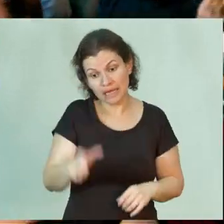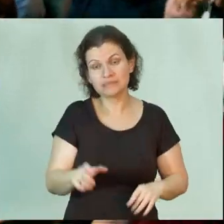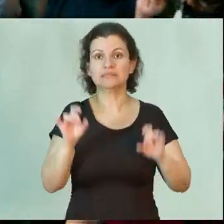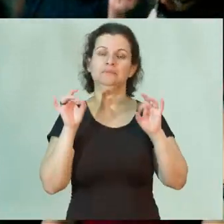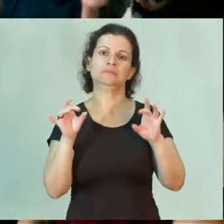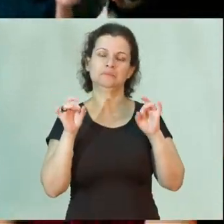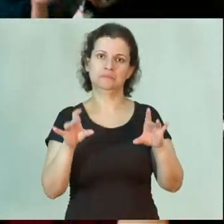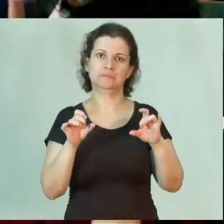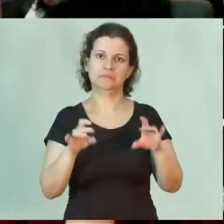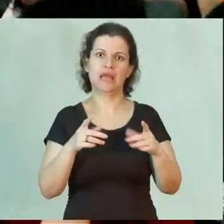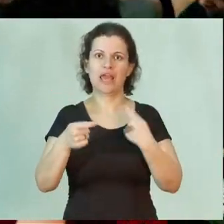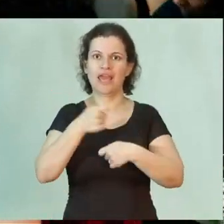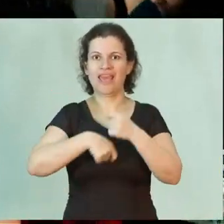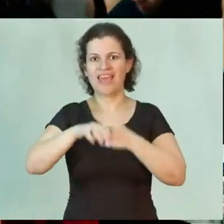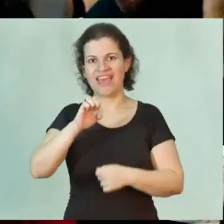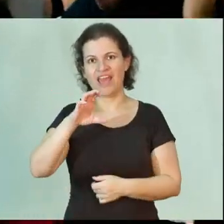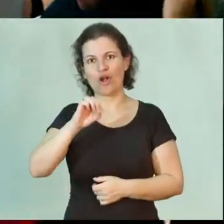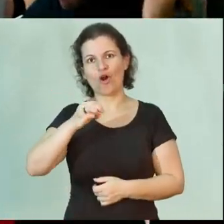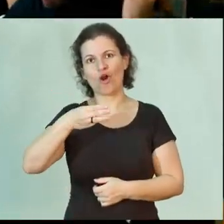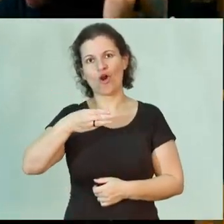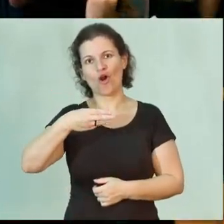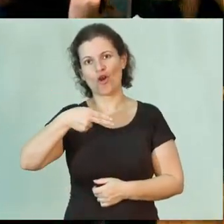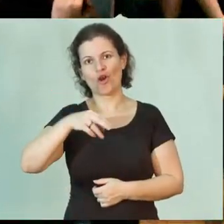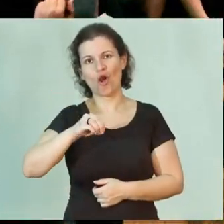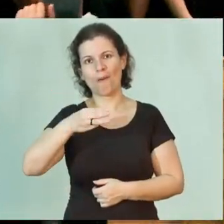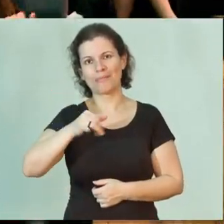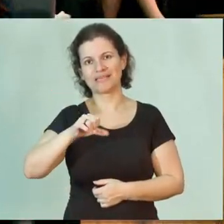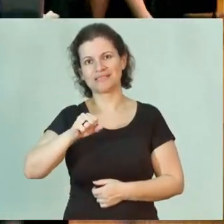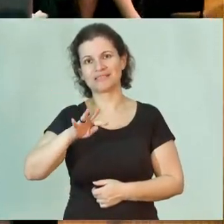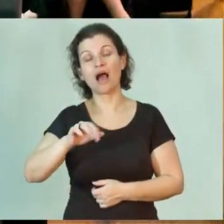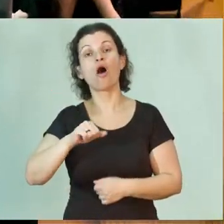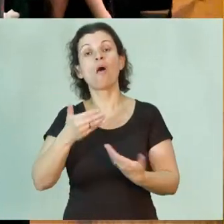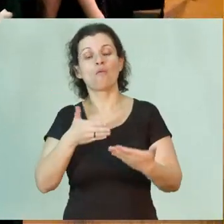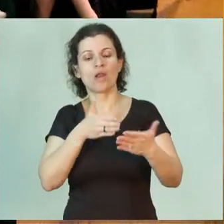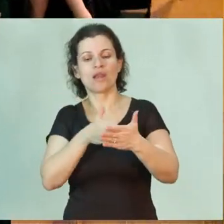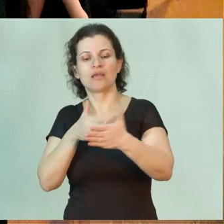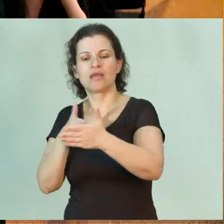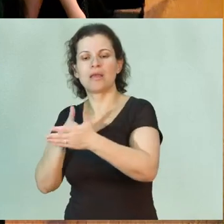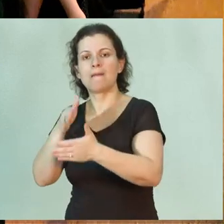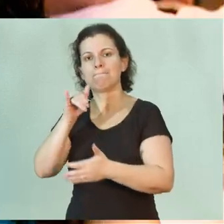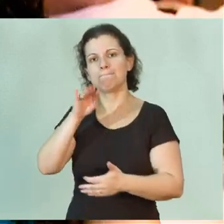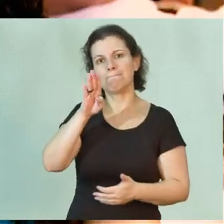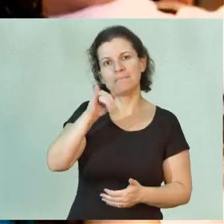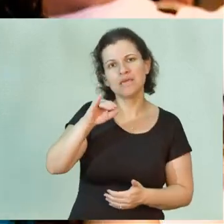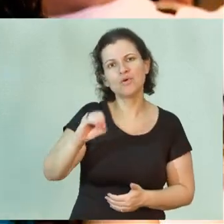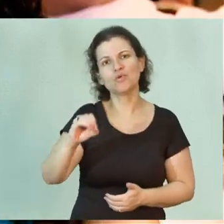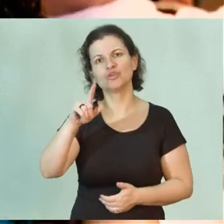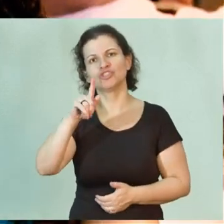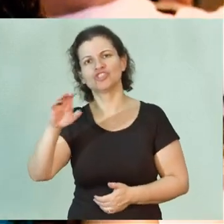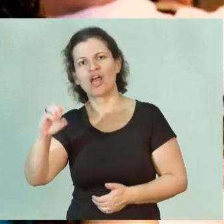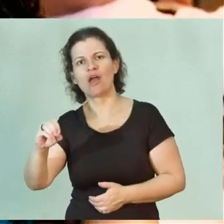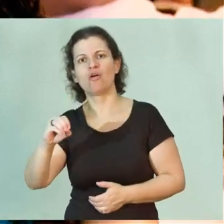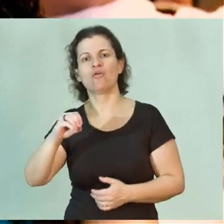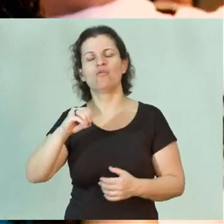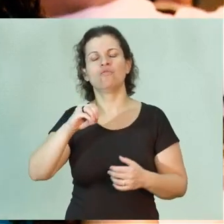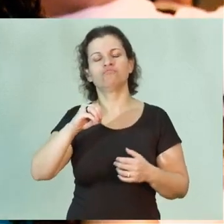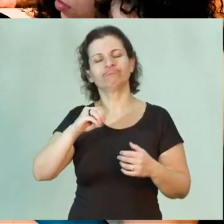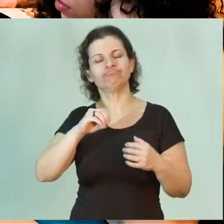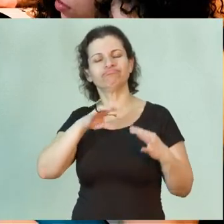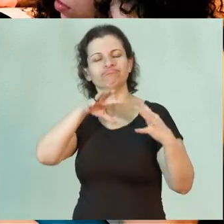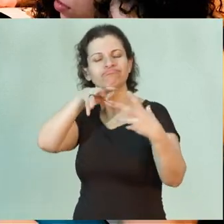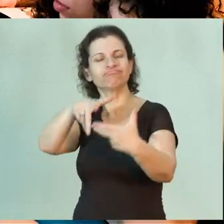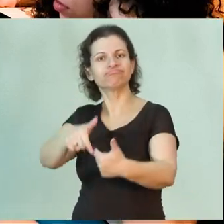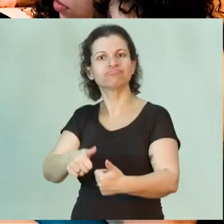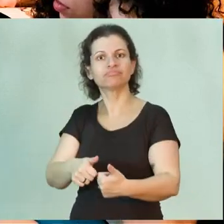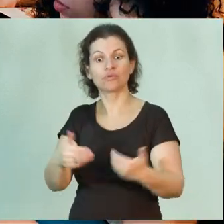especial dos economistas, por exemplo, com a questão dos limites biogeofísicos do planeta. O planeta está realmente,